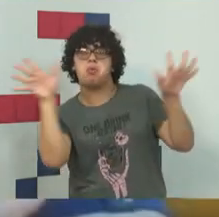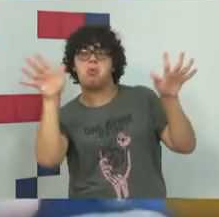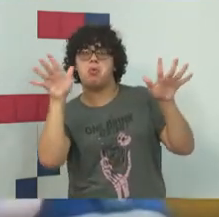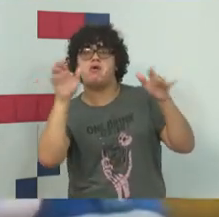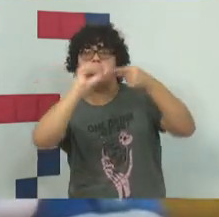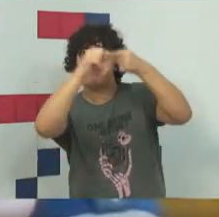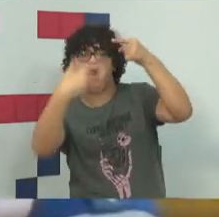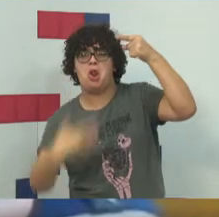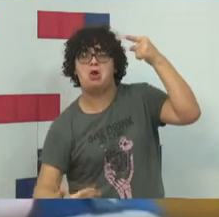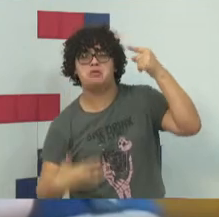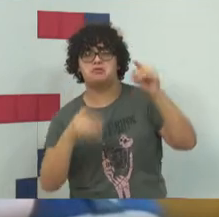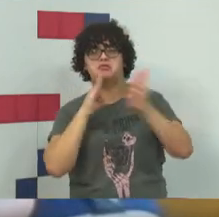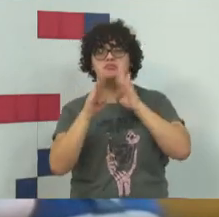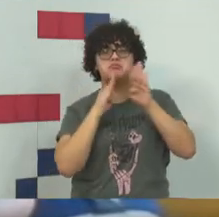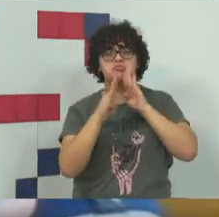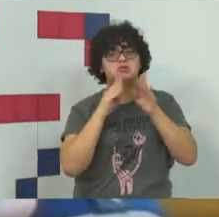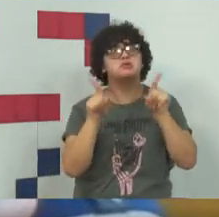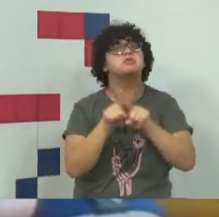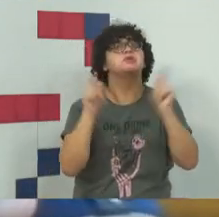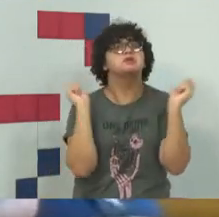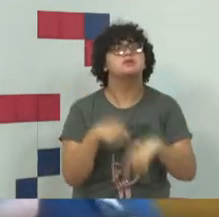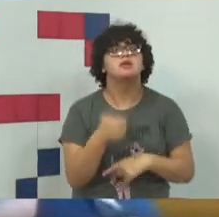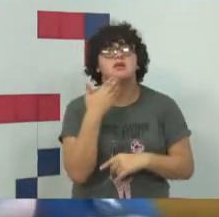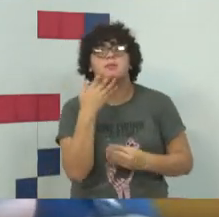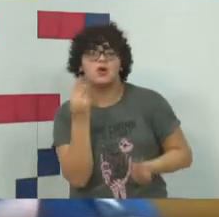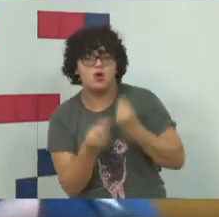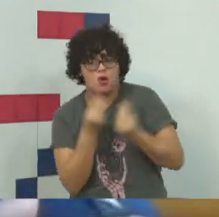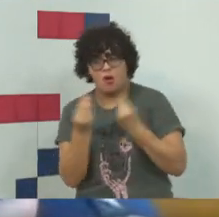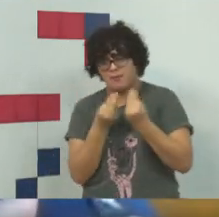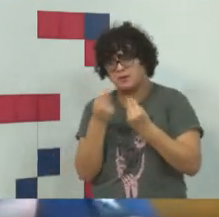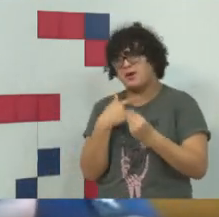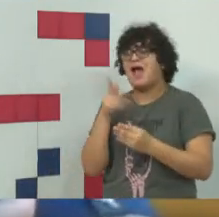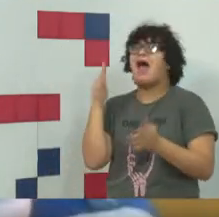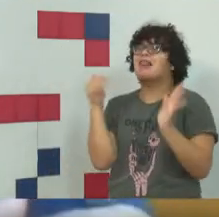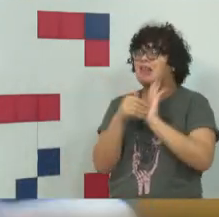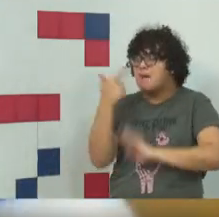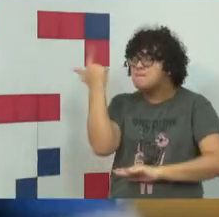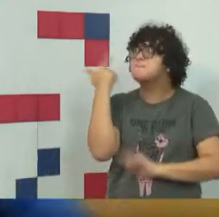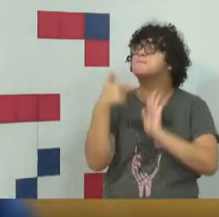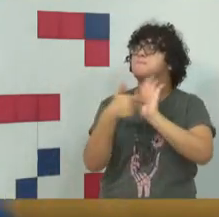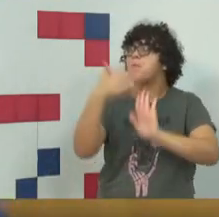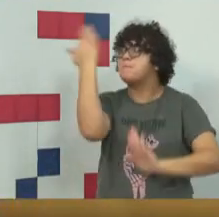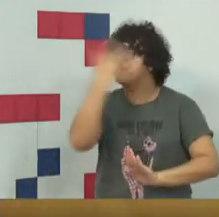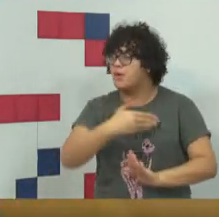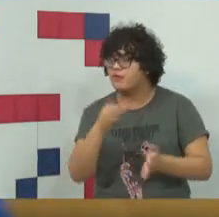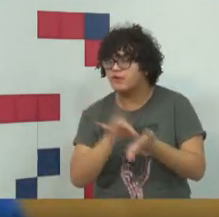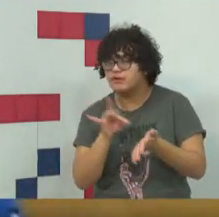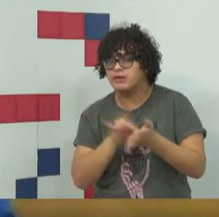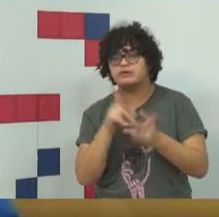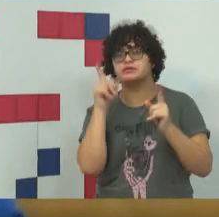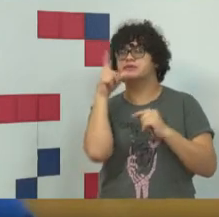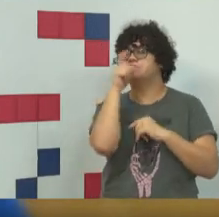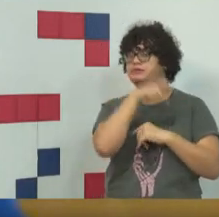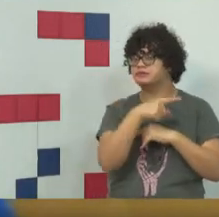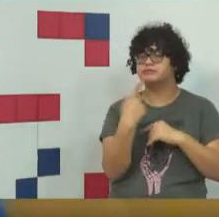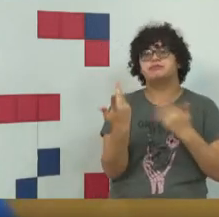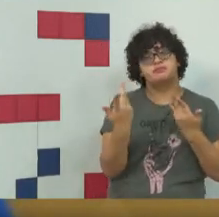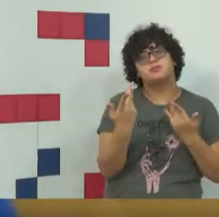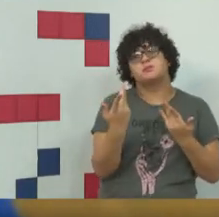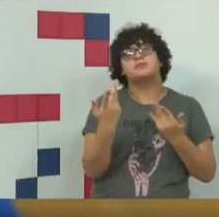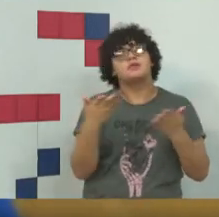repetidamente, né, até que ela se torne verdade, aquele volume, é difícil de controlar, e,